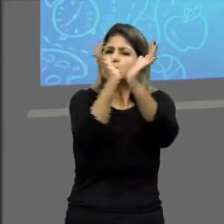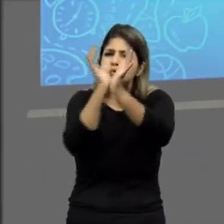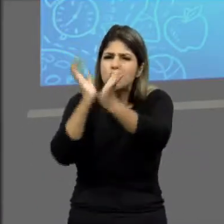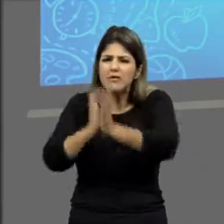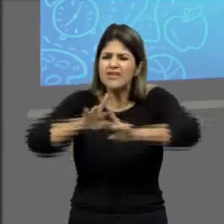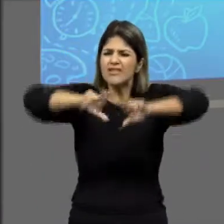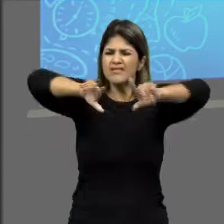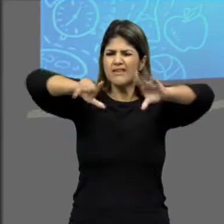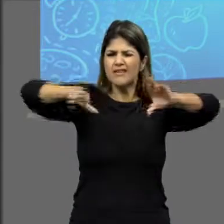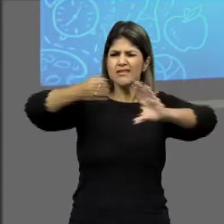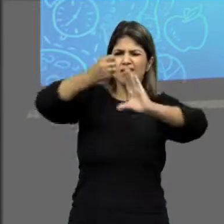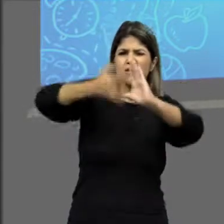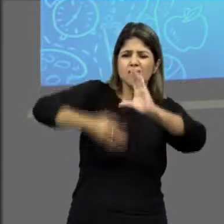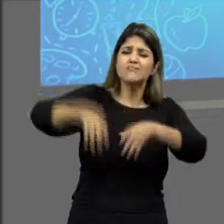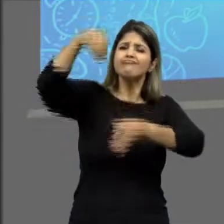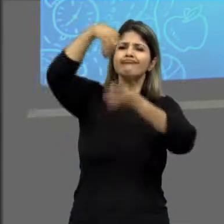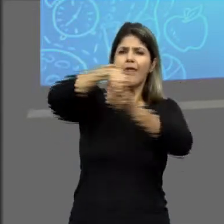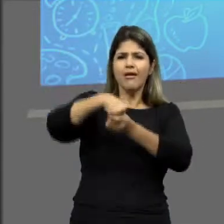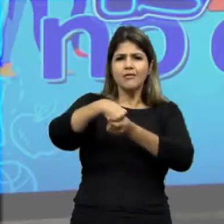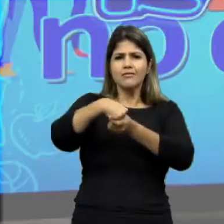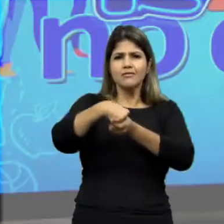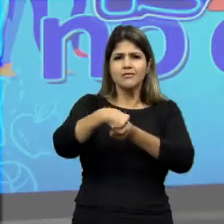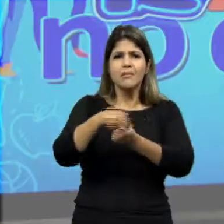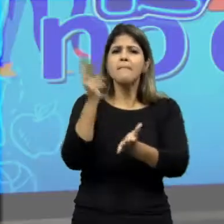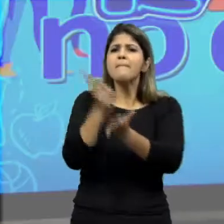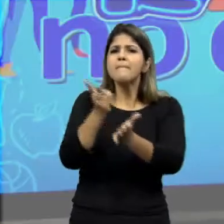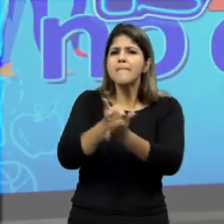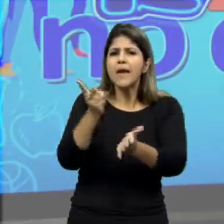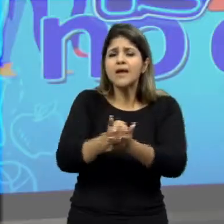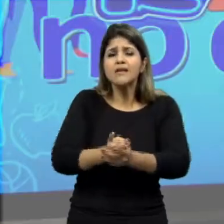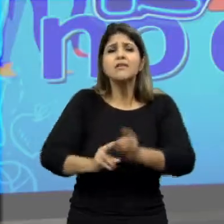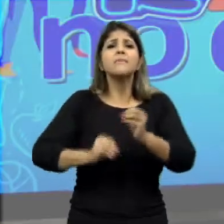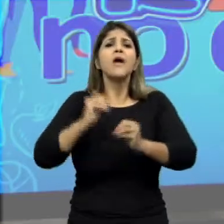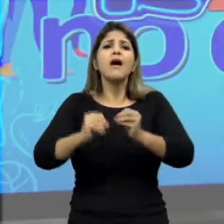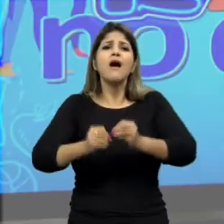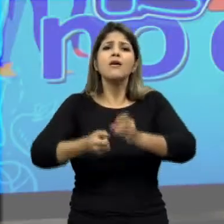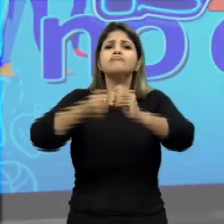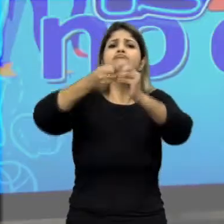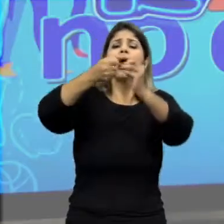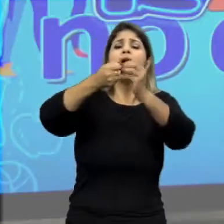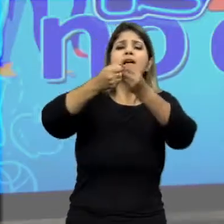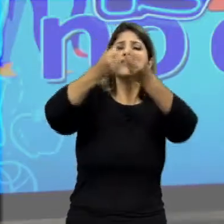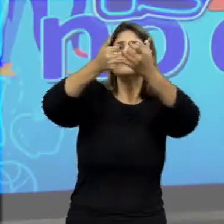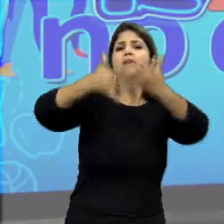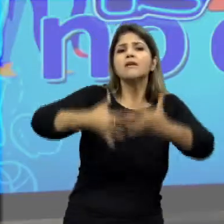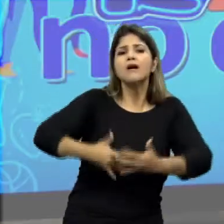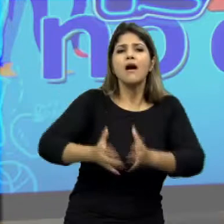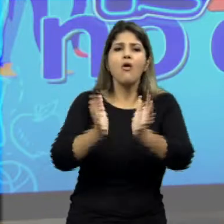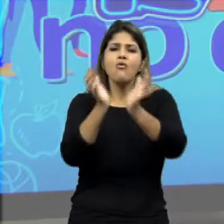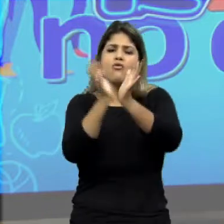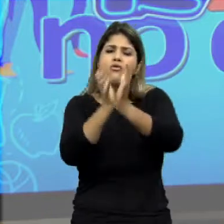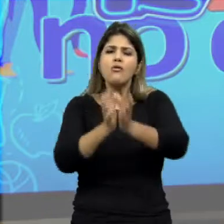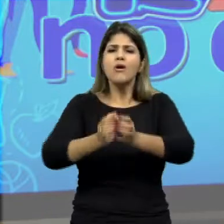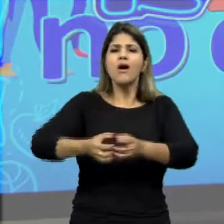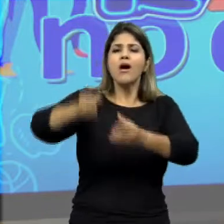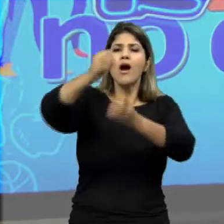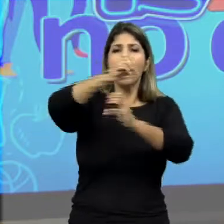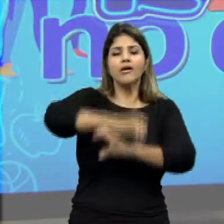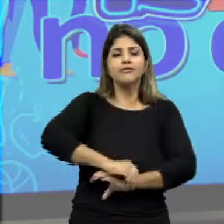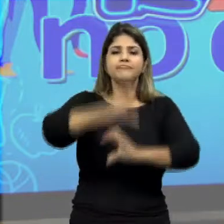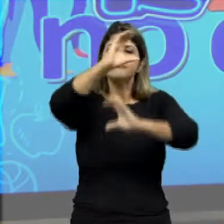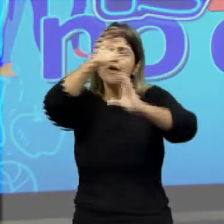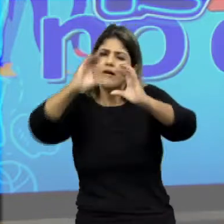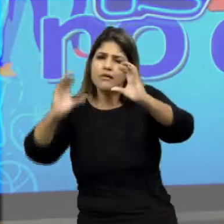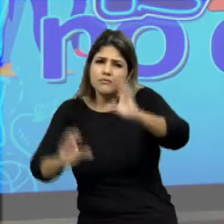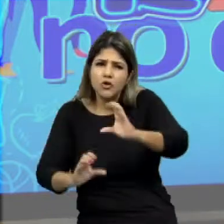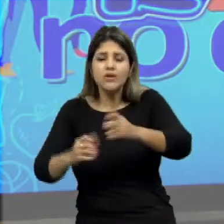funcionais, N classificações dentro da orgânica. Primeiro passo ali pra você abordar a classificação de uma cadeia carbônica, pra você começar